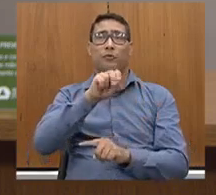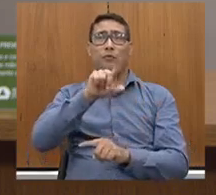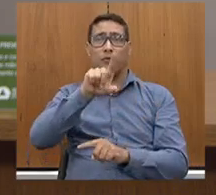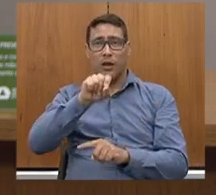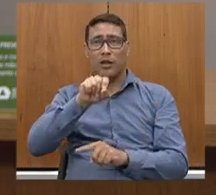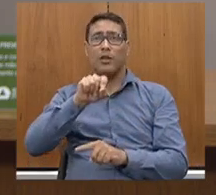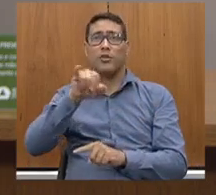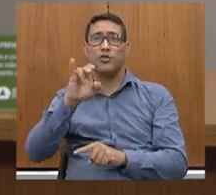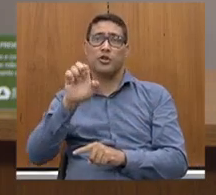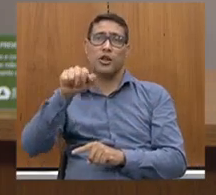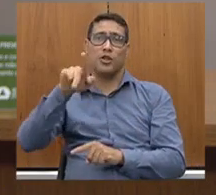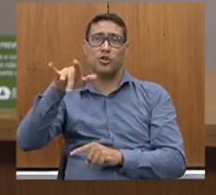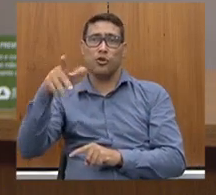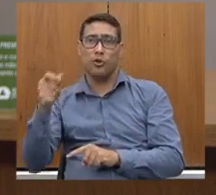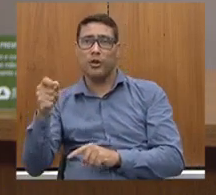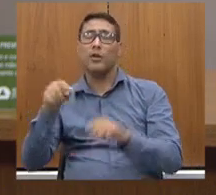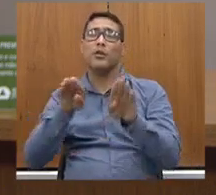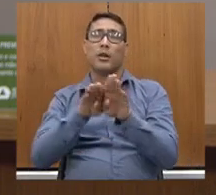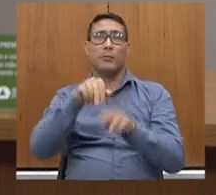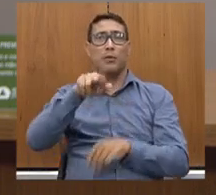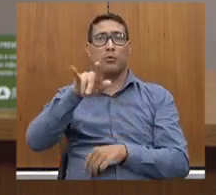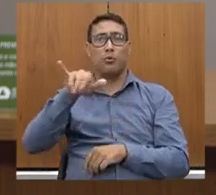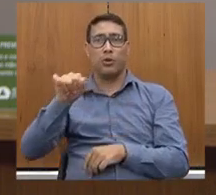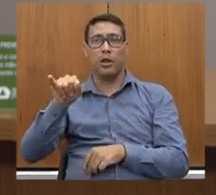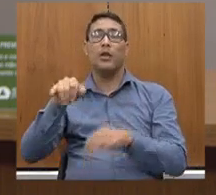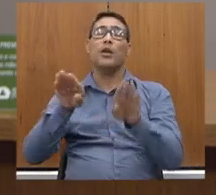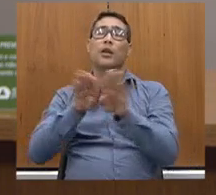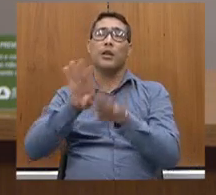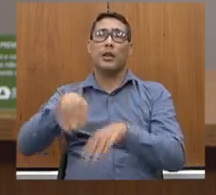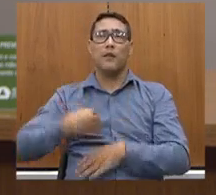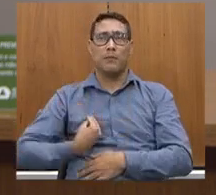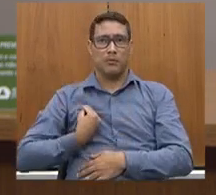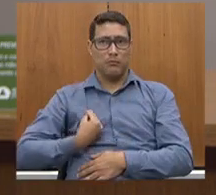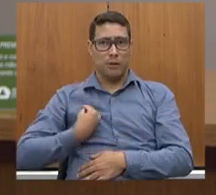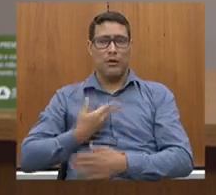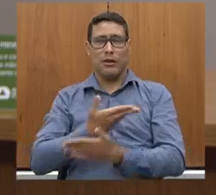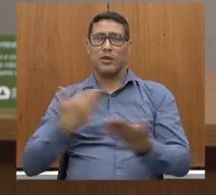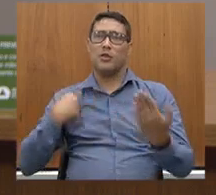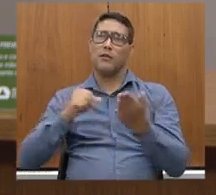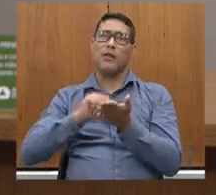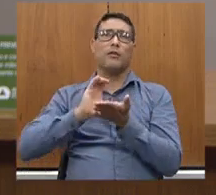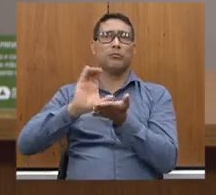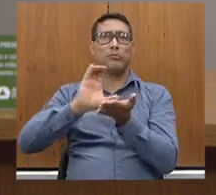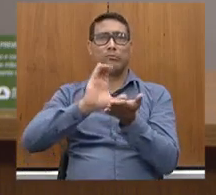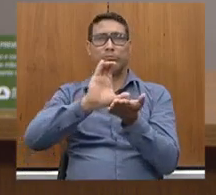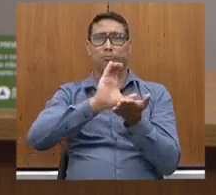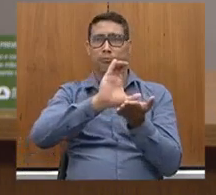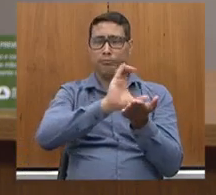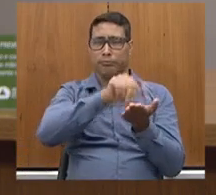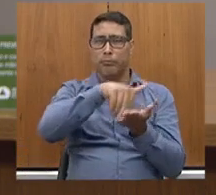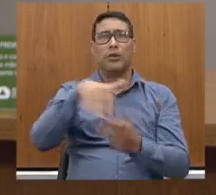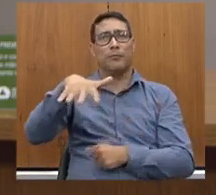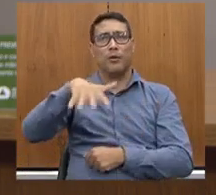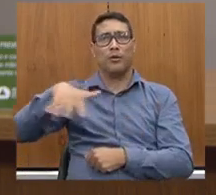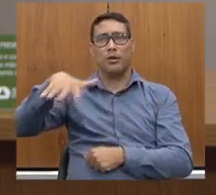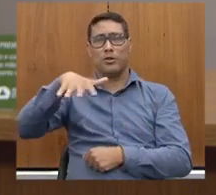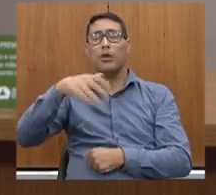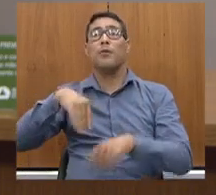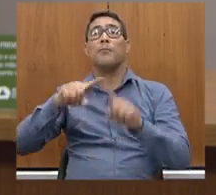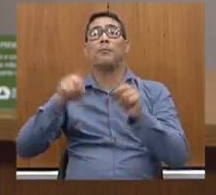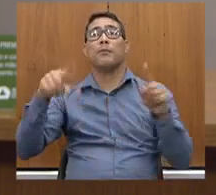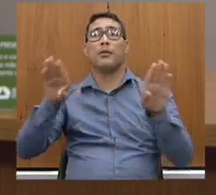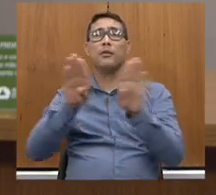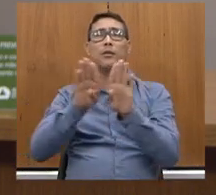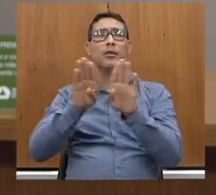Mucuri. É o governo que esteve mais presente e investindo na nossa região, mas também investindo